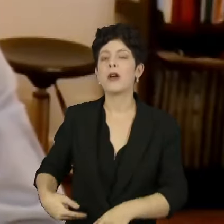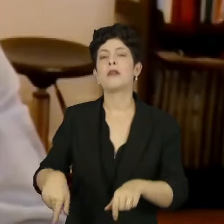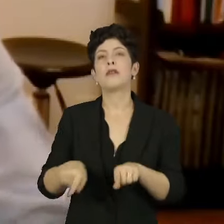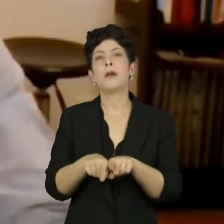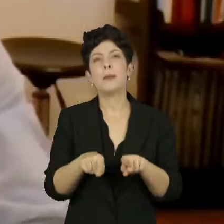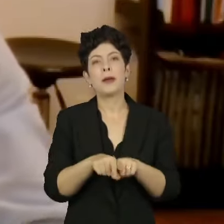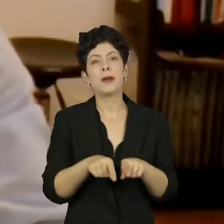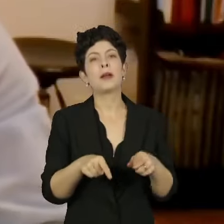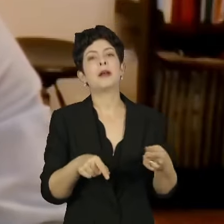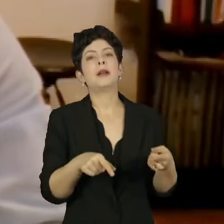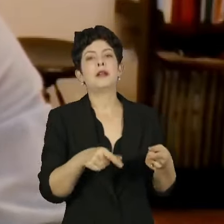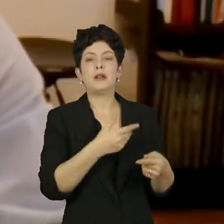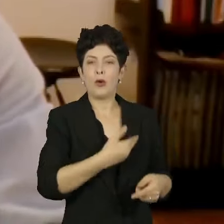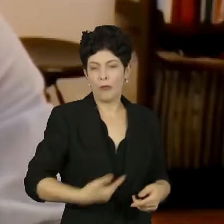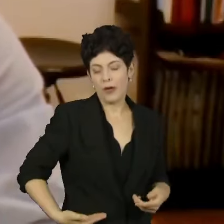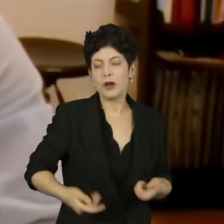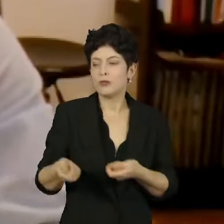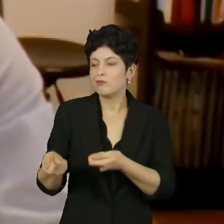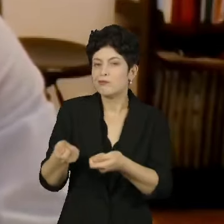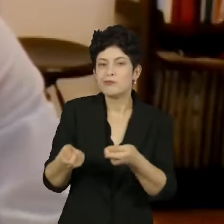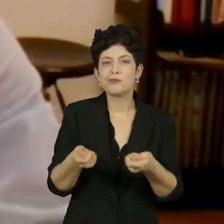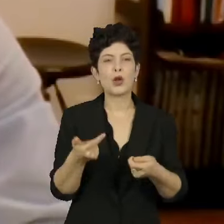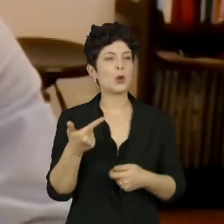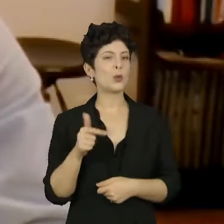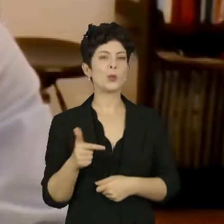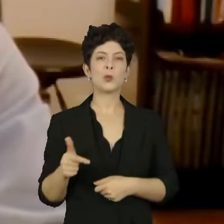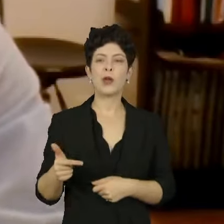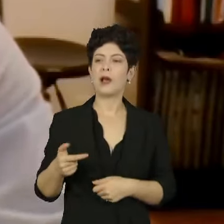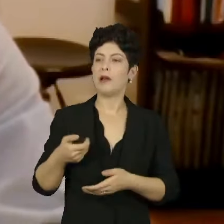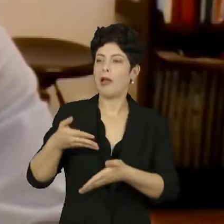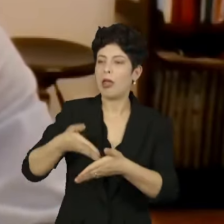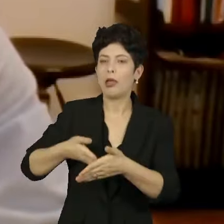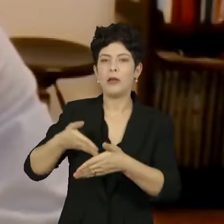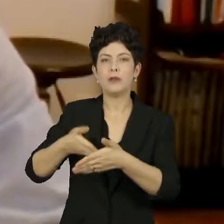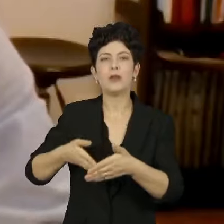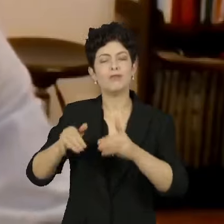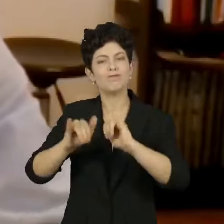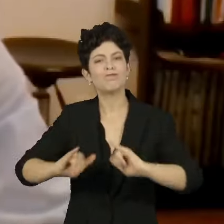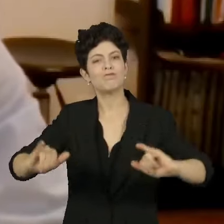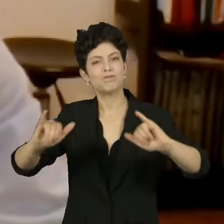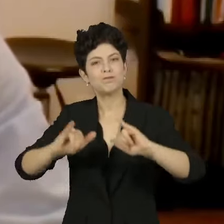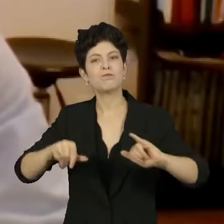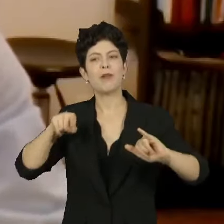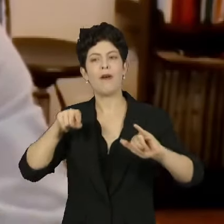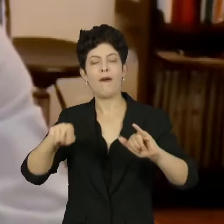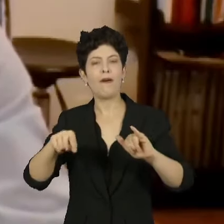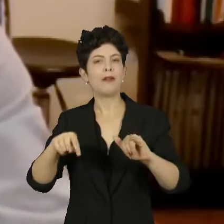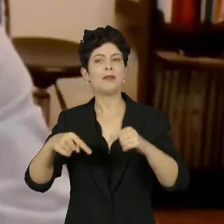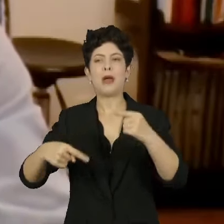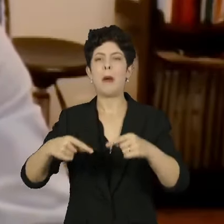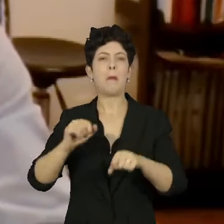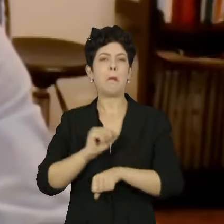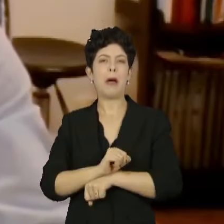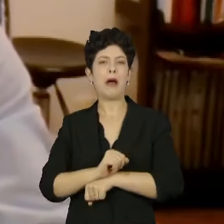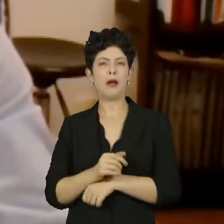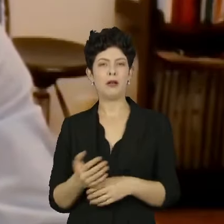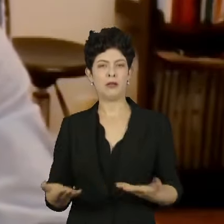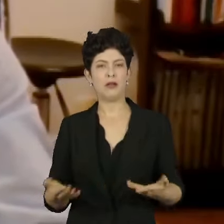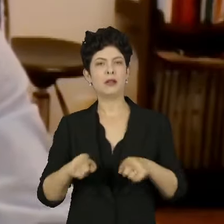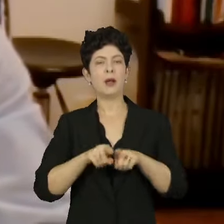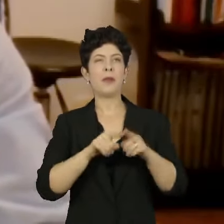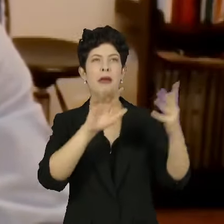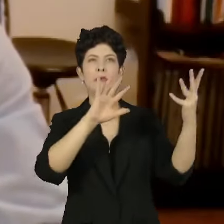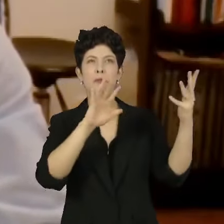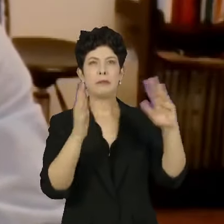do governo, de não trazer todo ano de volta essas questões. E mais, a mudança